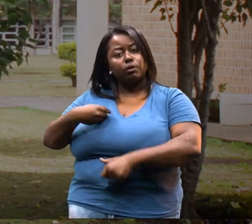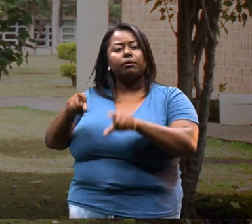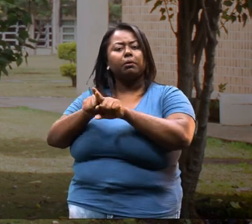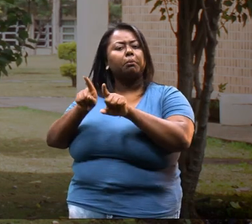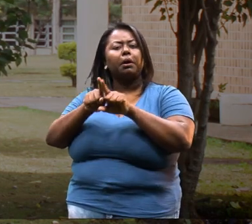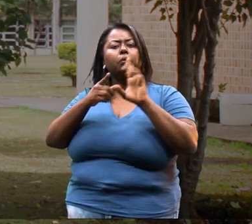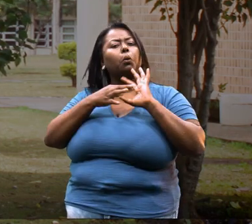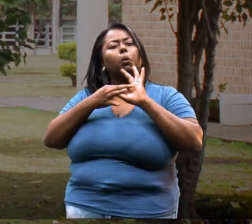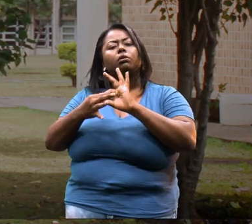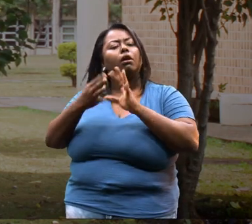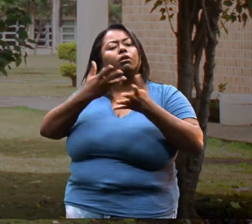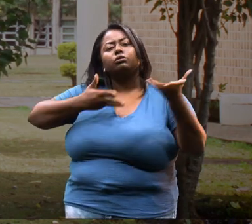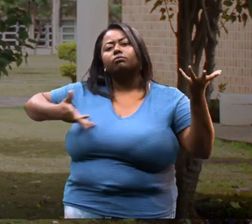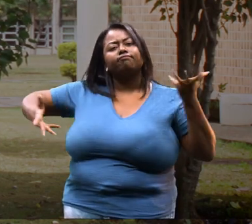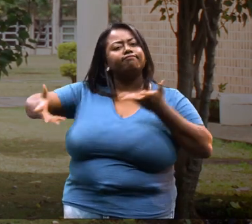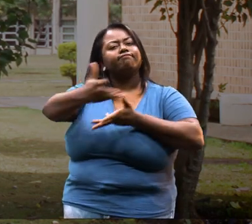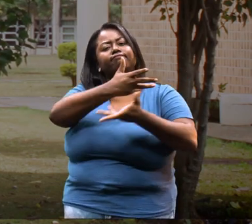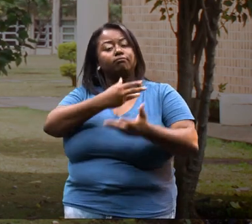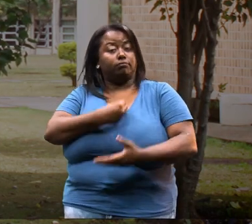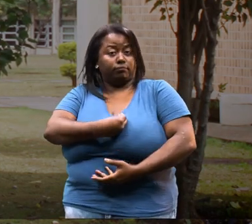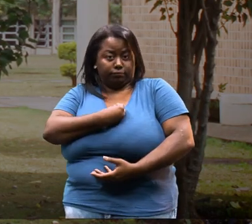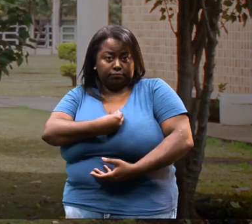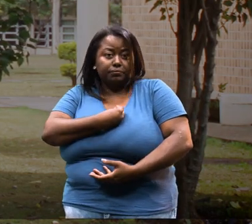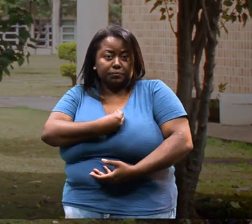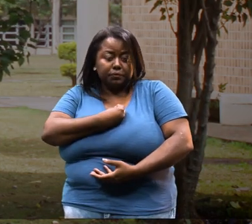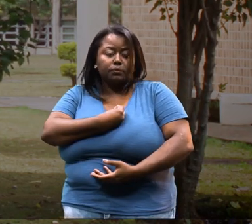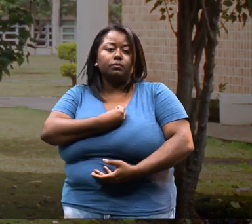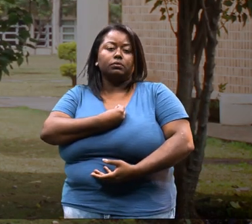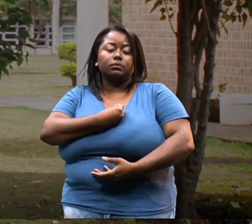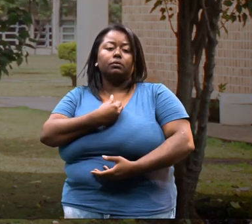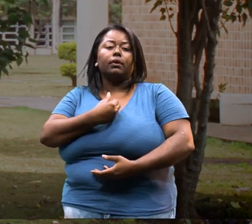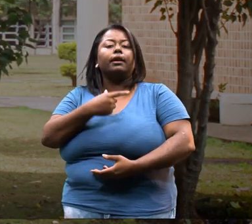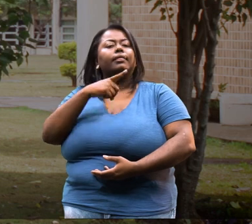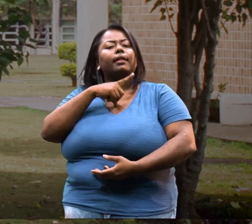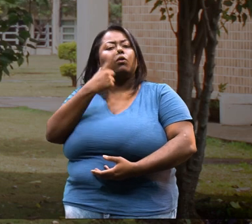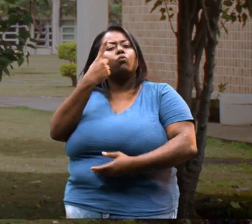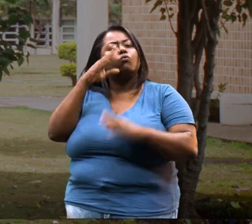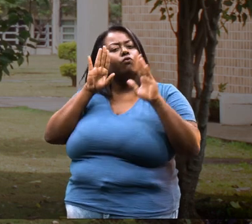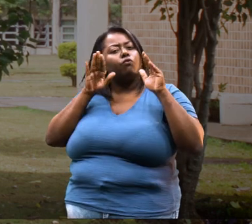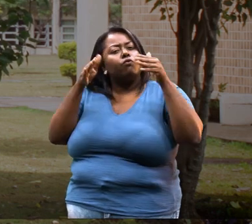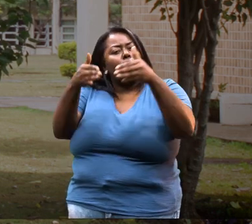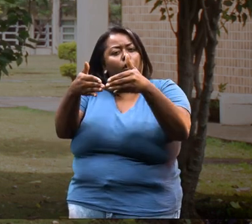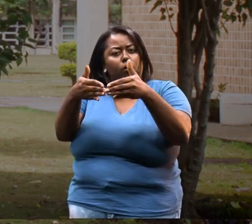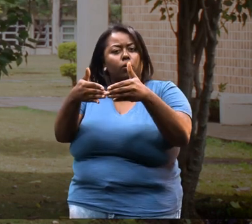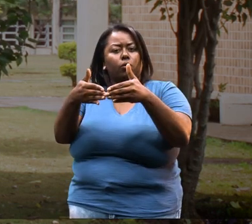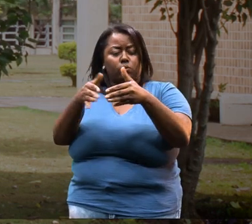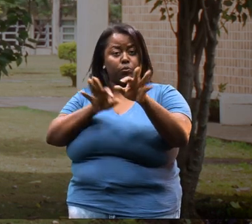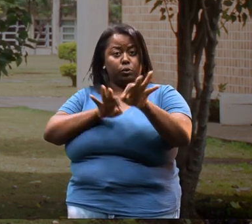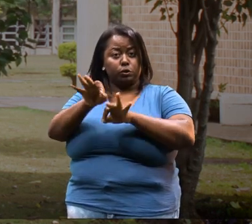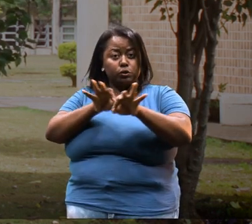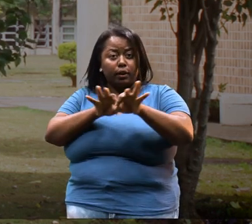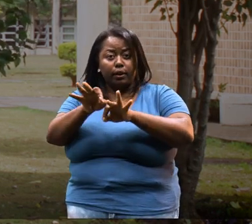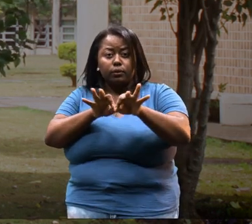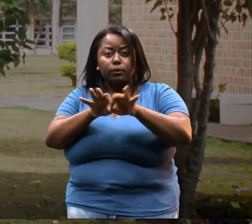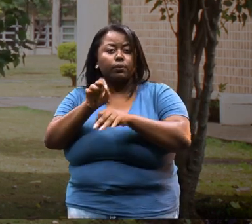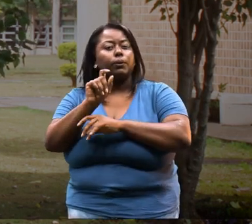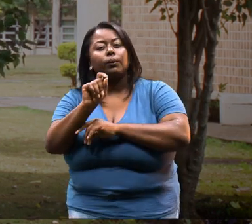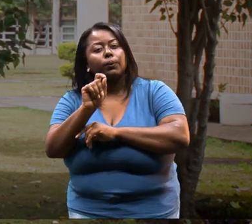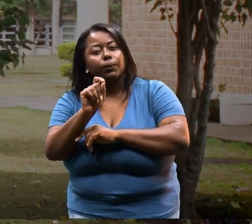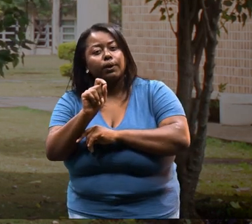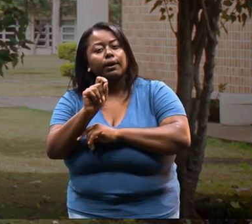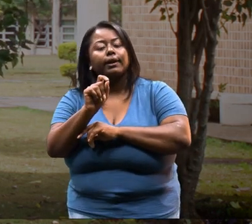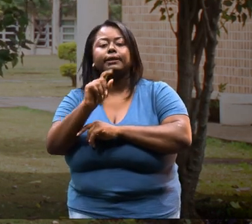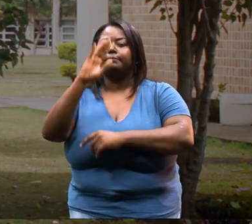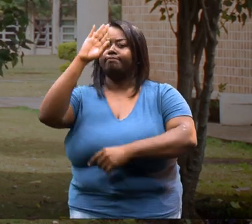a gente vive, né, e um dos enfoques do nosso projeto é